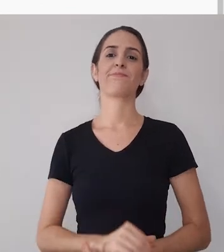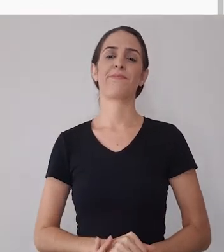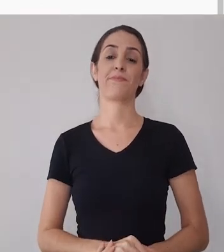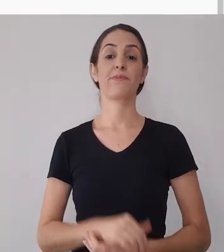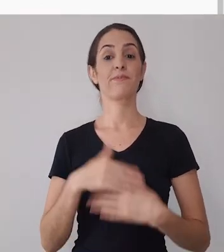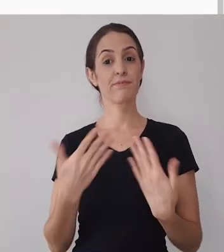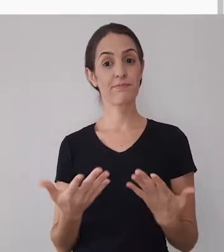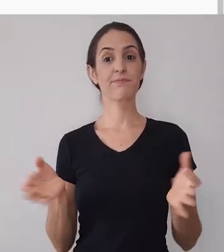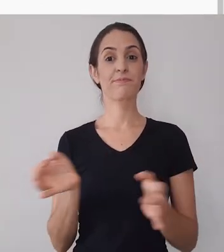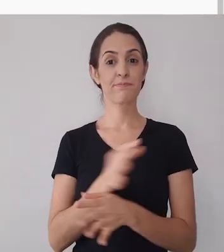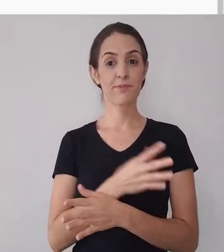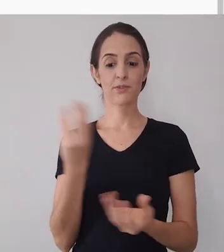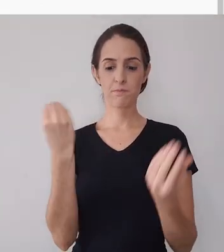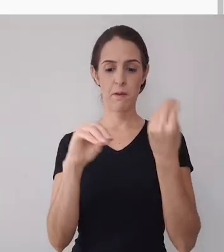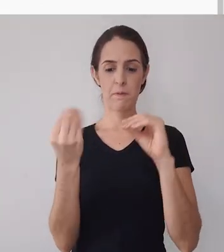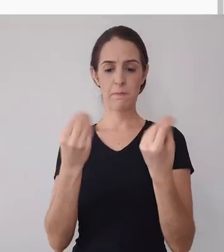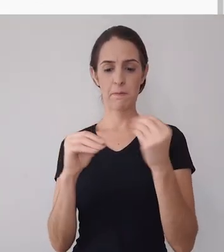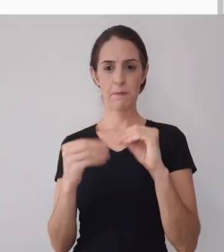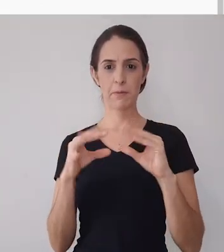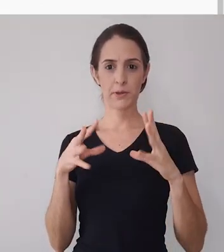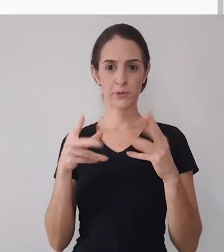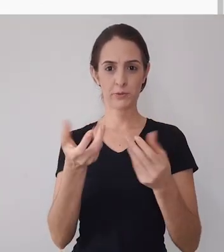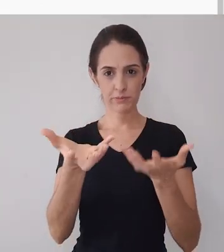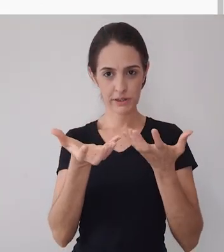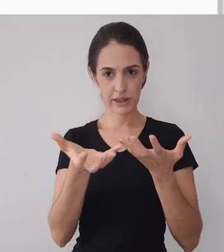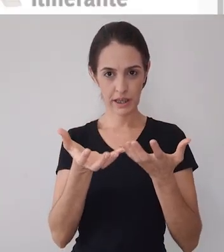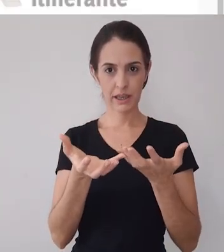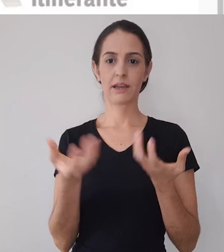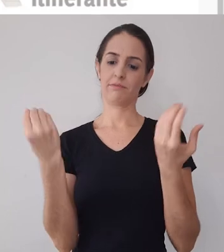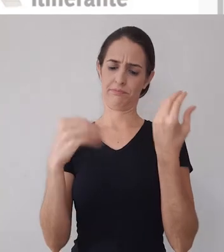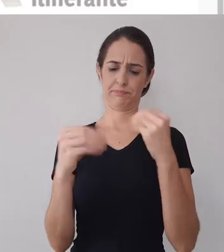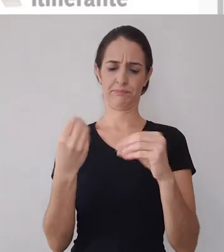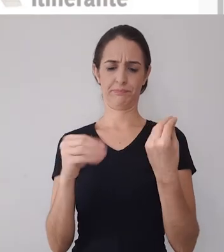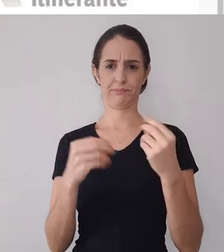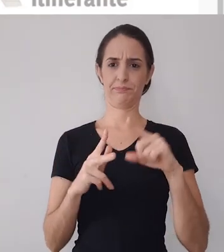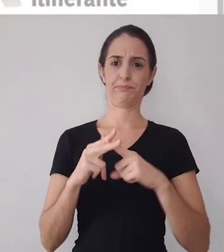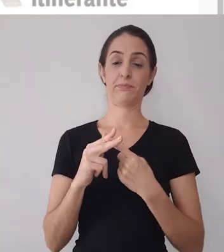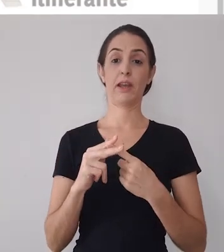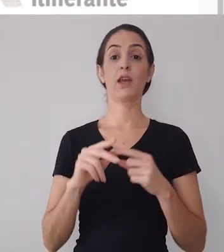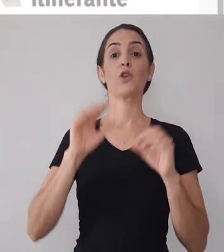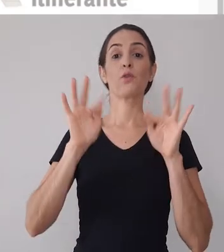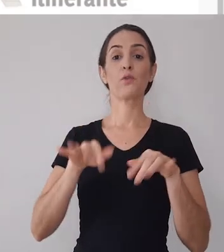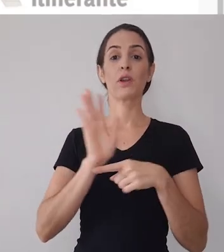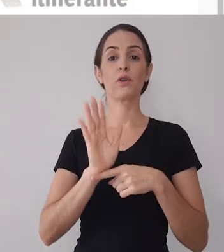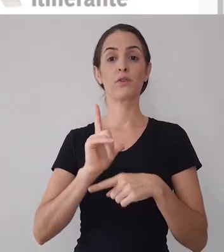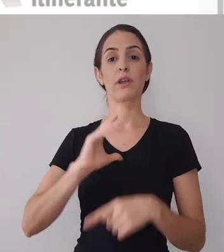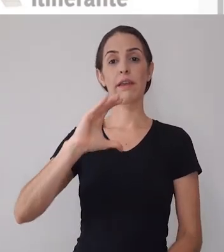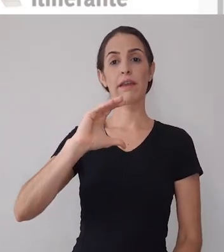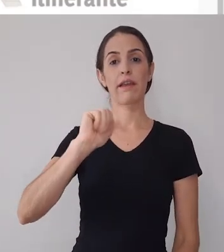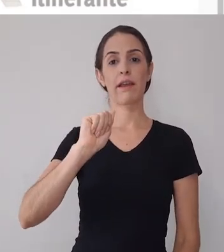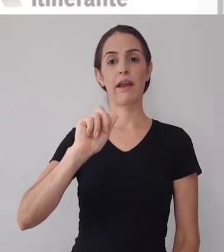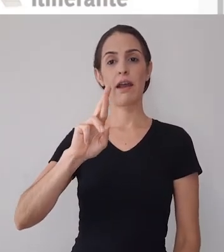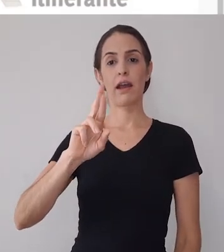outras faixas bom uma vez feito isso adicionou tudo que você queria né lembrando que aqui também temos esses cards para o